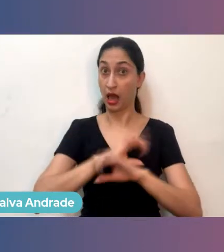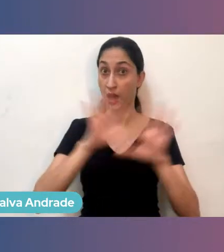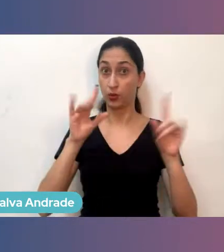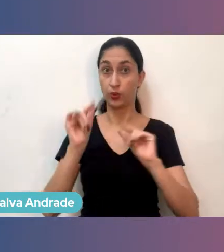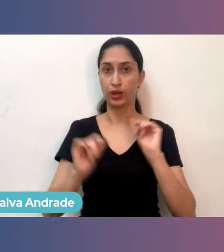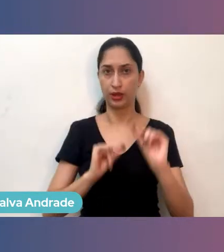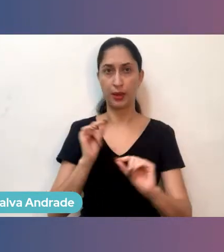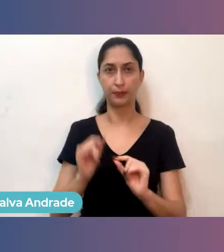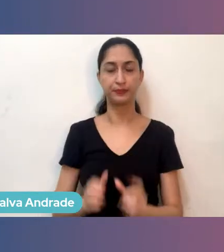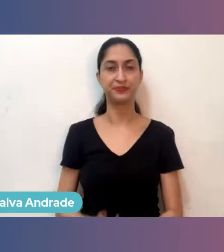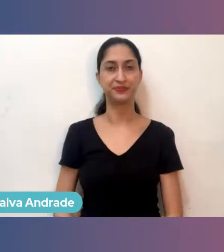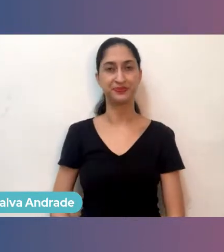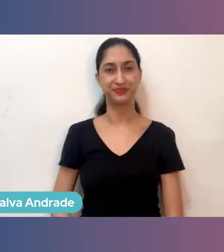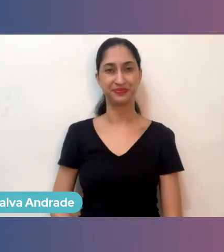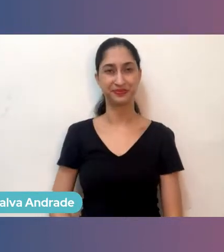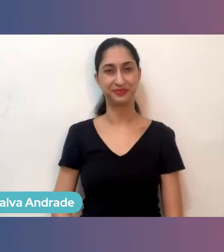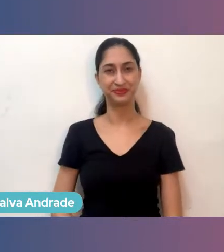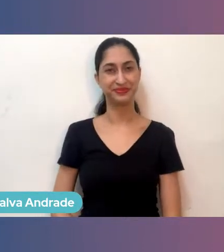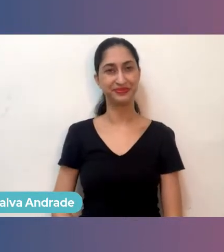Vou pegar aqui.